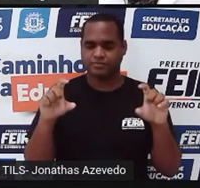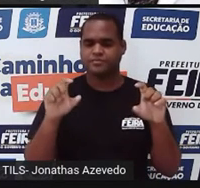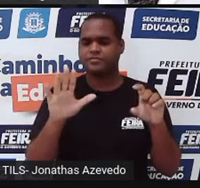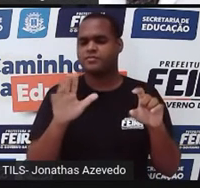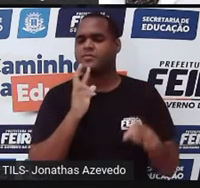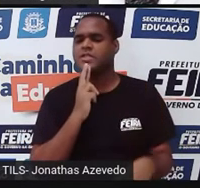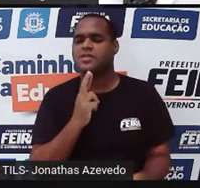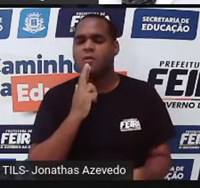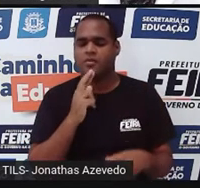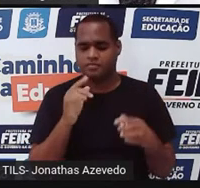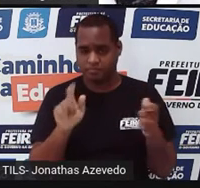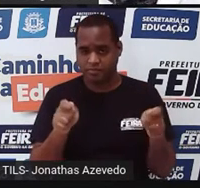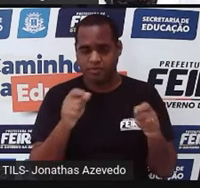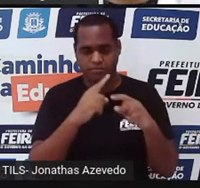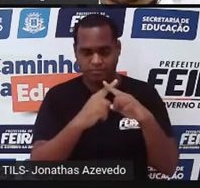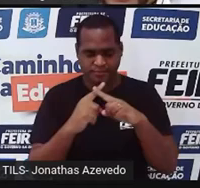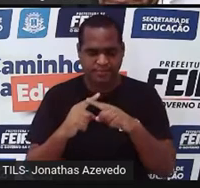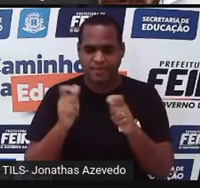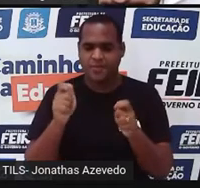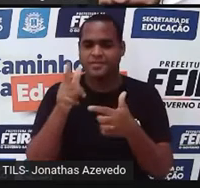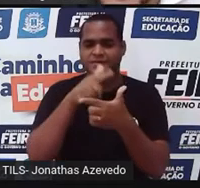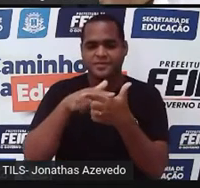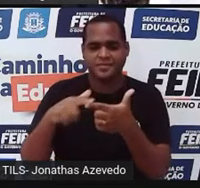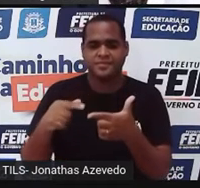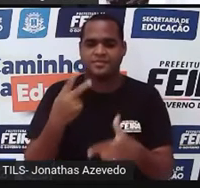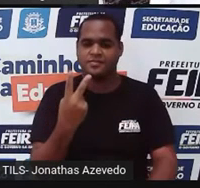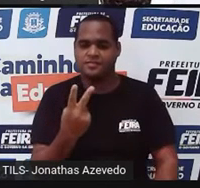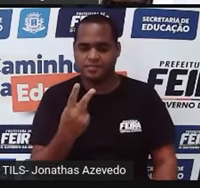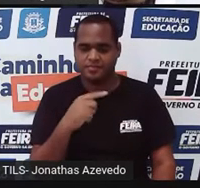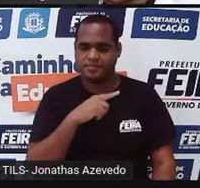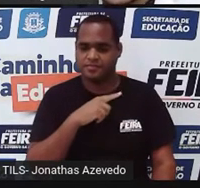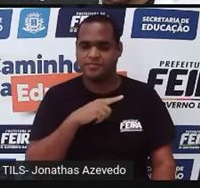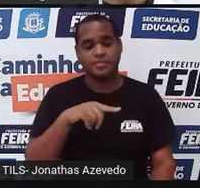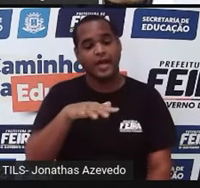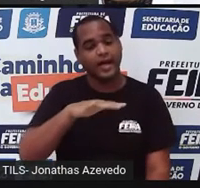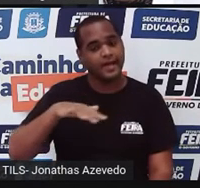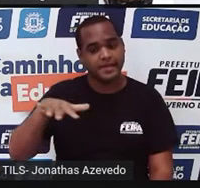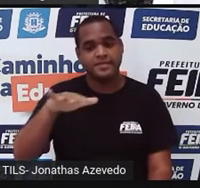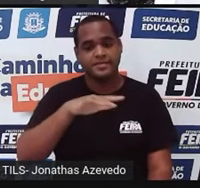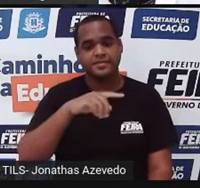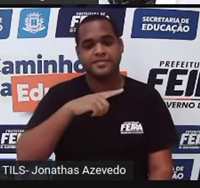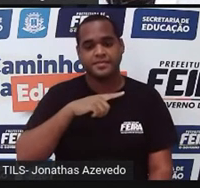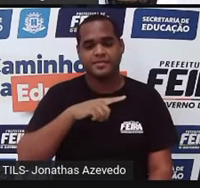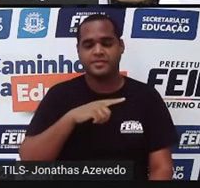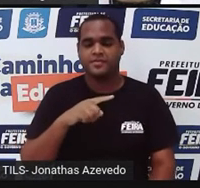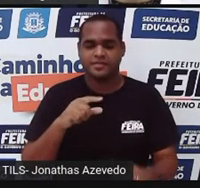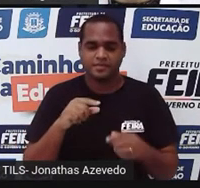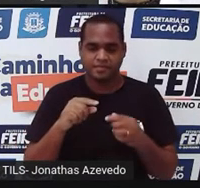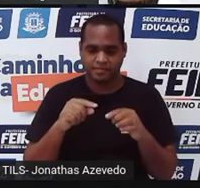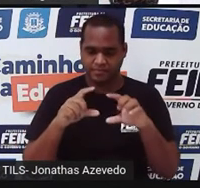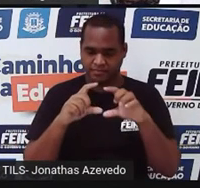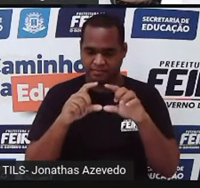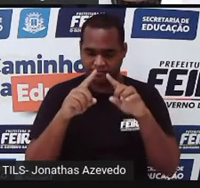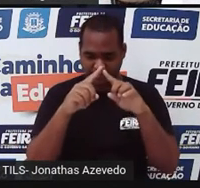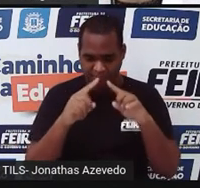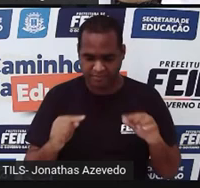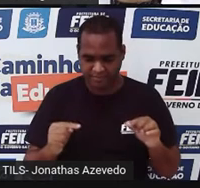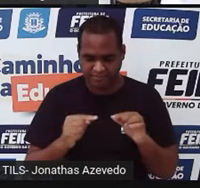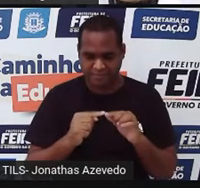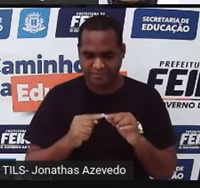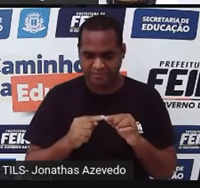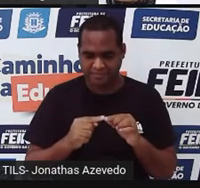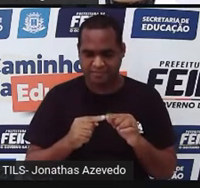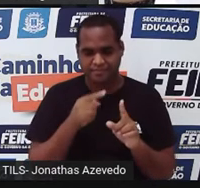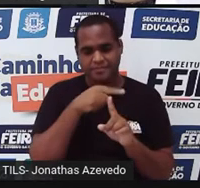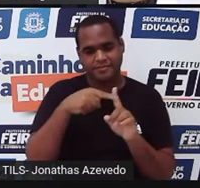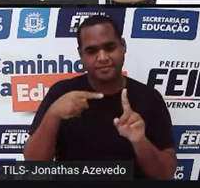dessa multiplicação tem que dividir por dois. Para dar a área do triângulo. Porque é metade. Metade é dividir